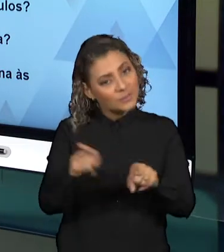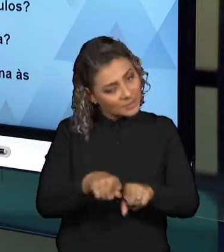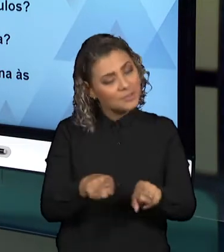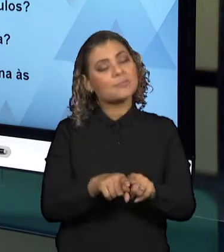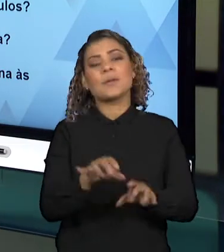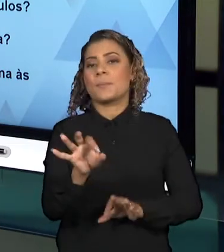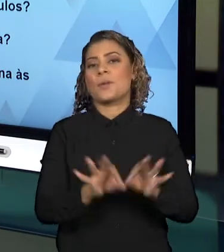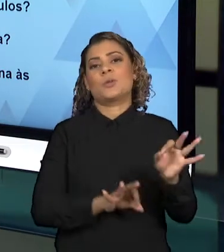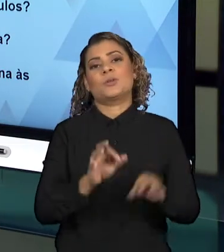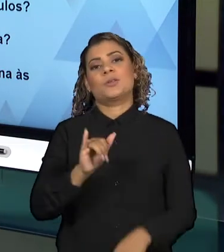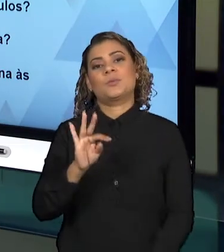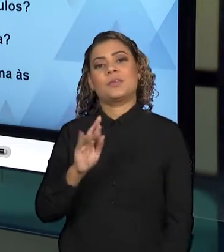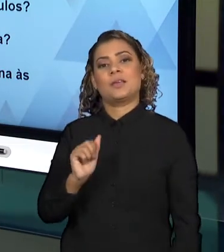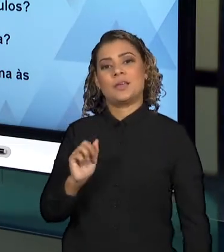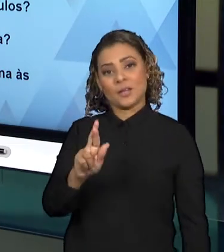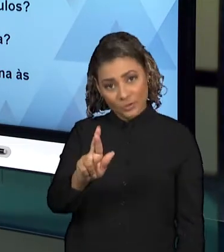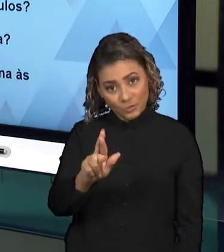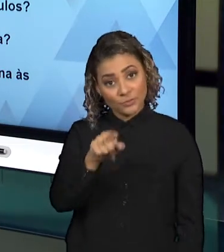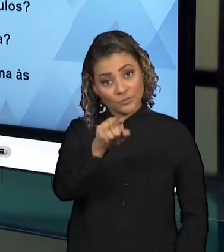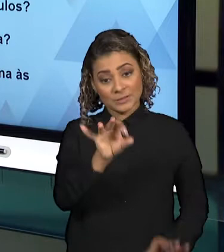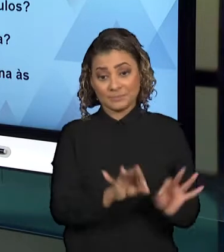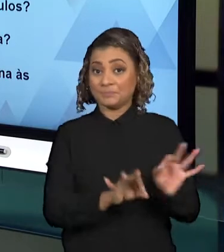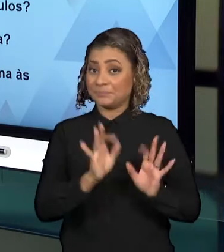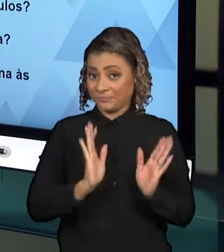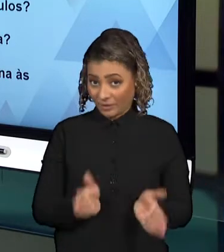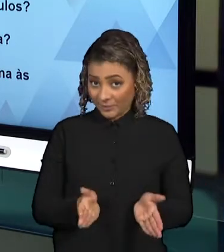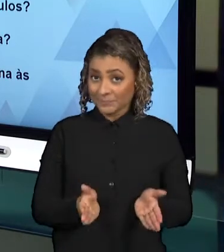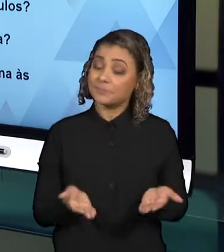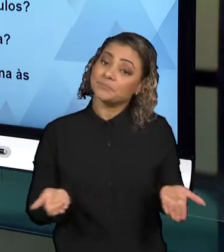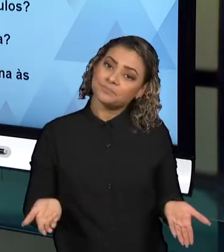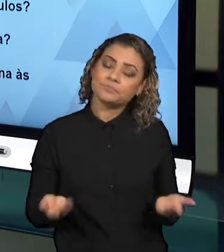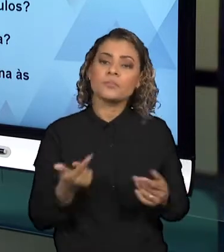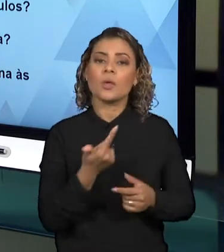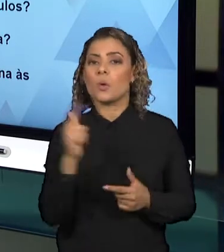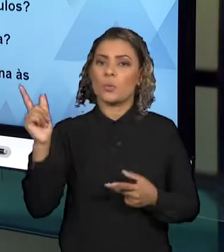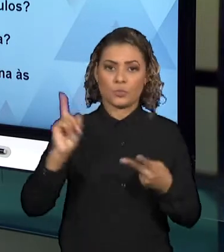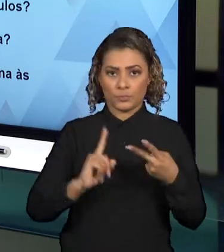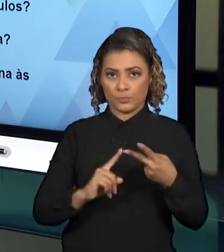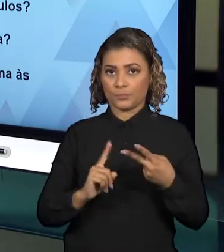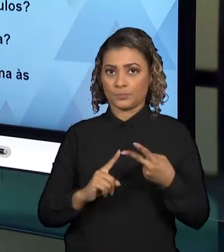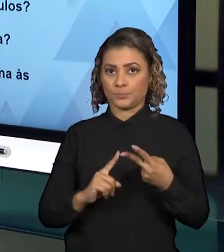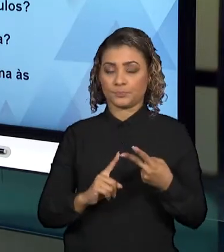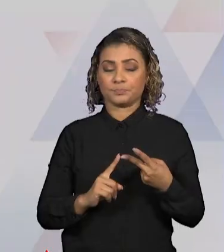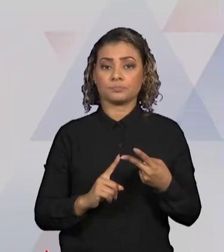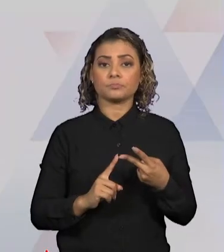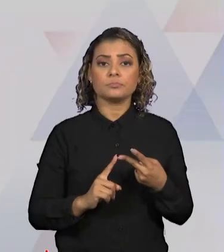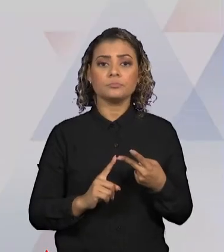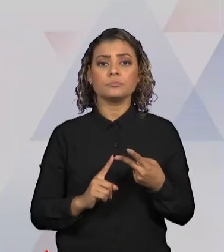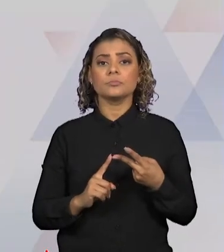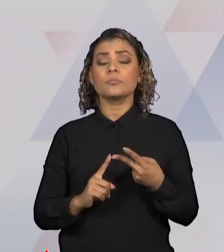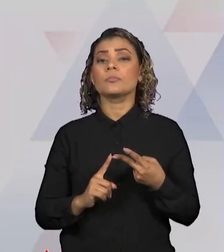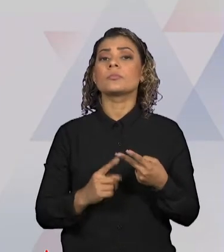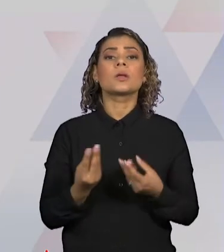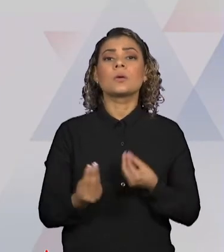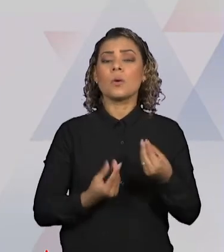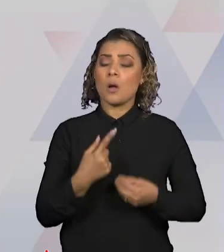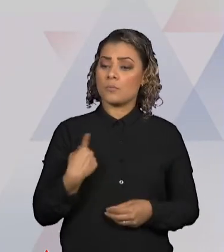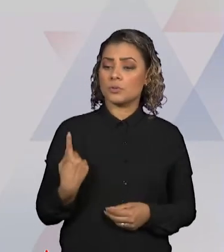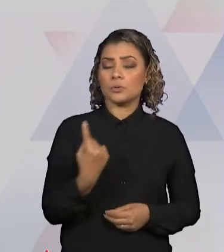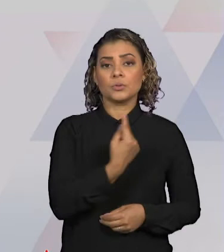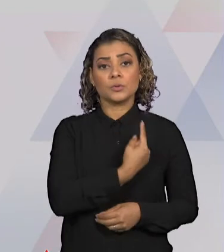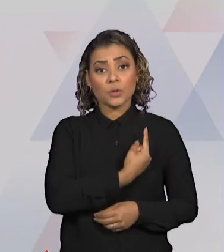para o projeto integrador que vocês estão planejando. Uma outra questão a se pensar, como que nós